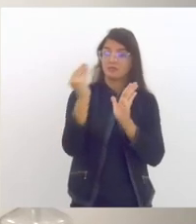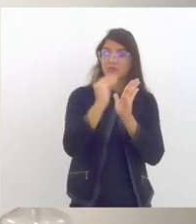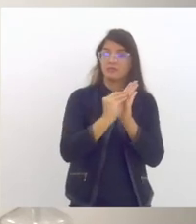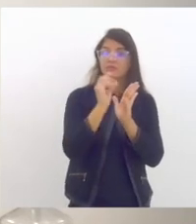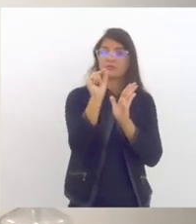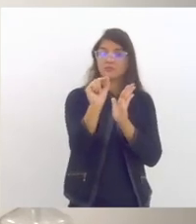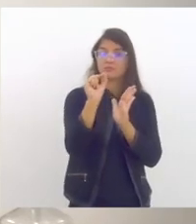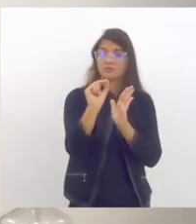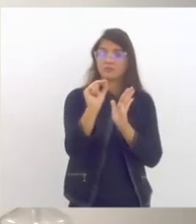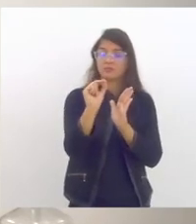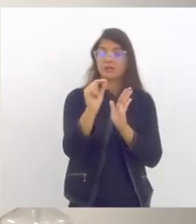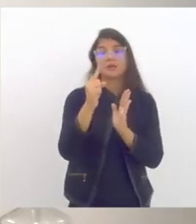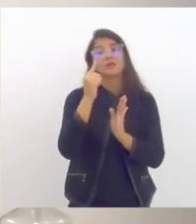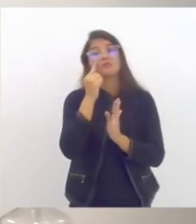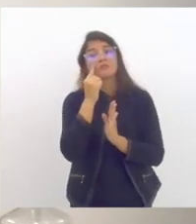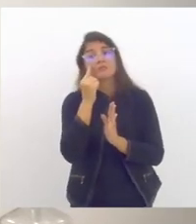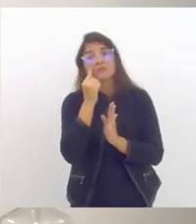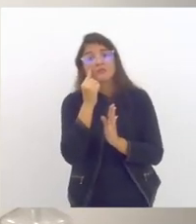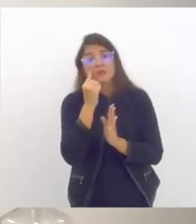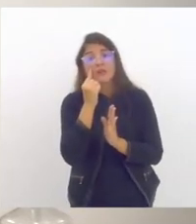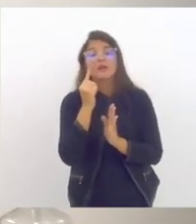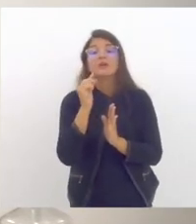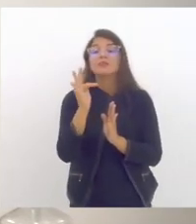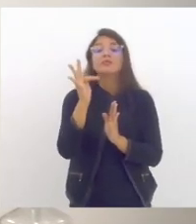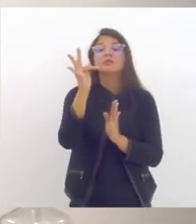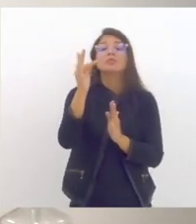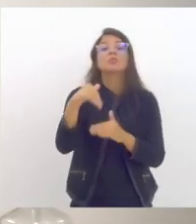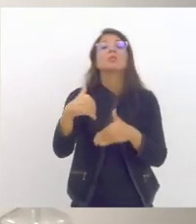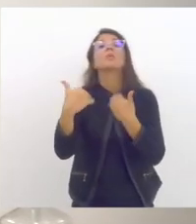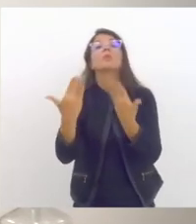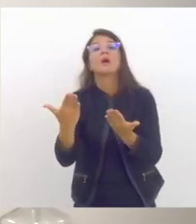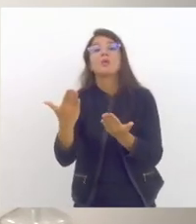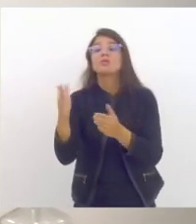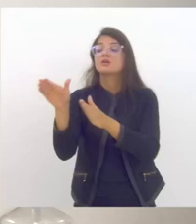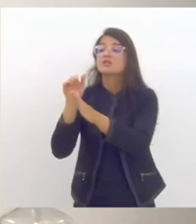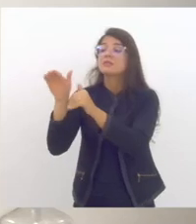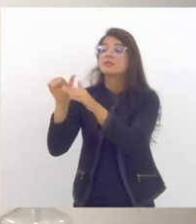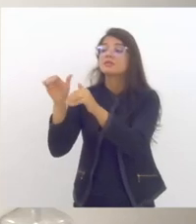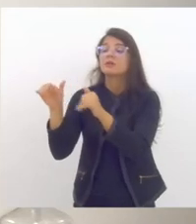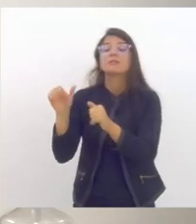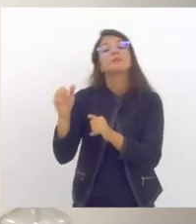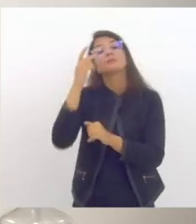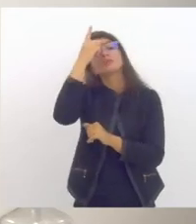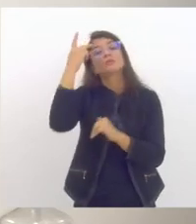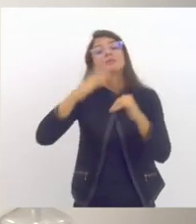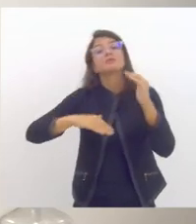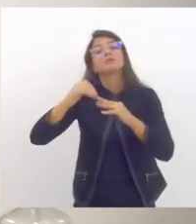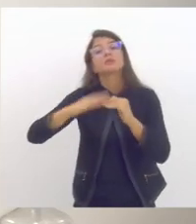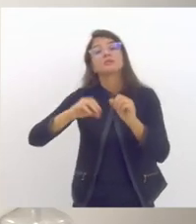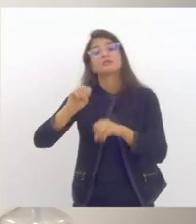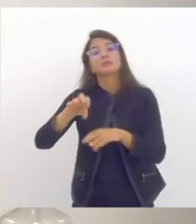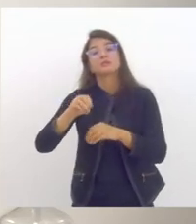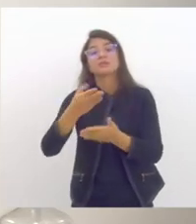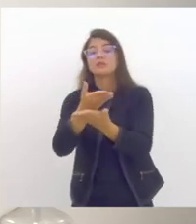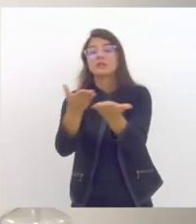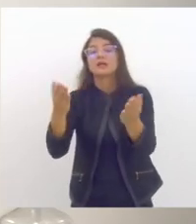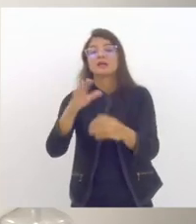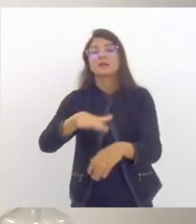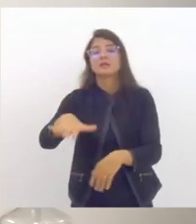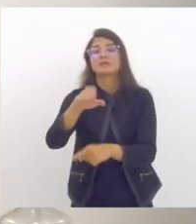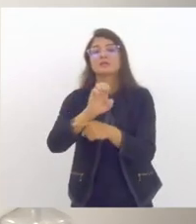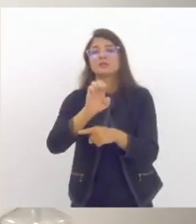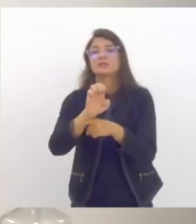a previsão dos profissionais de mediação na rede estadual e é importante que a gente agora